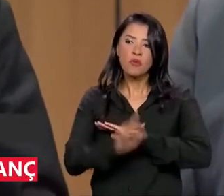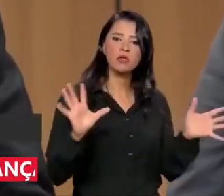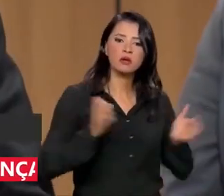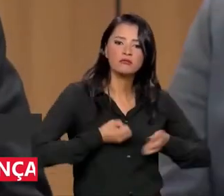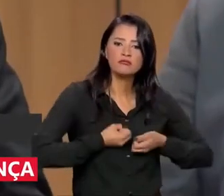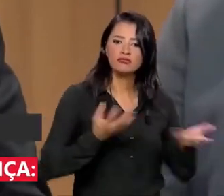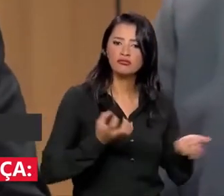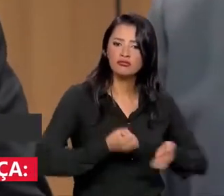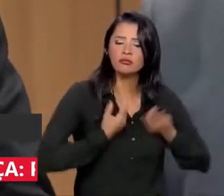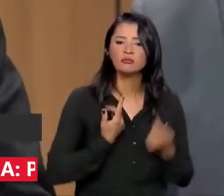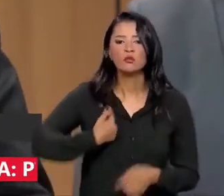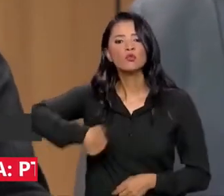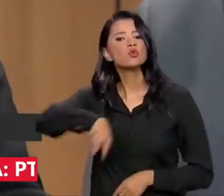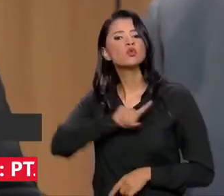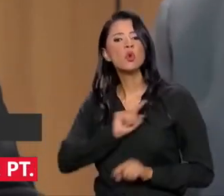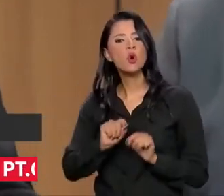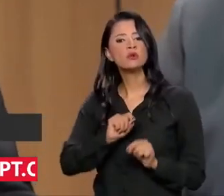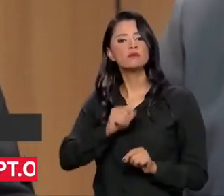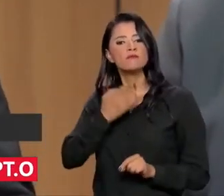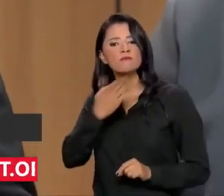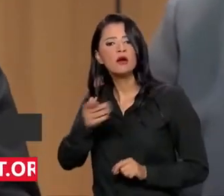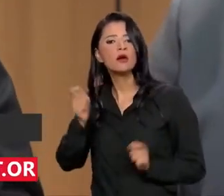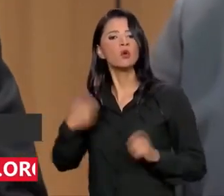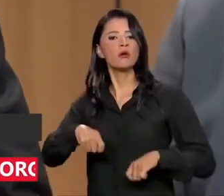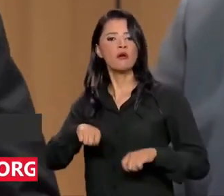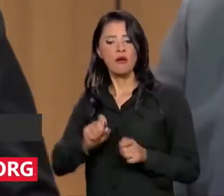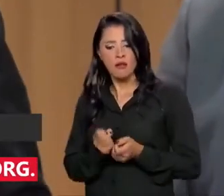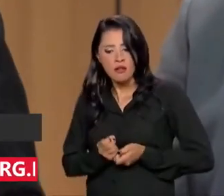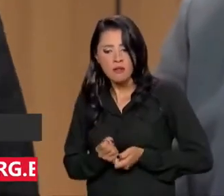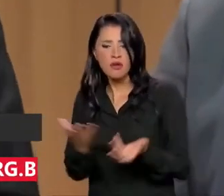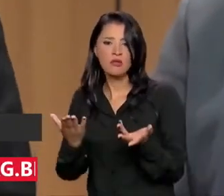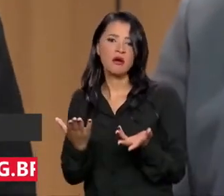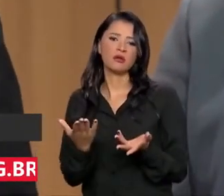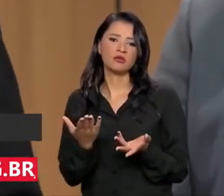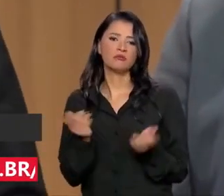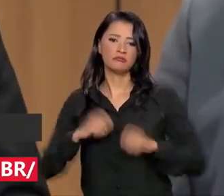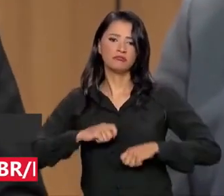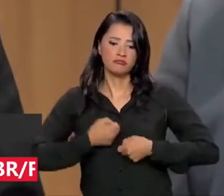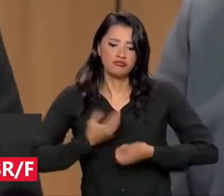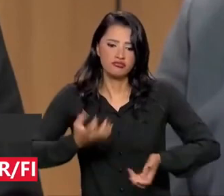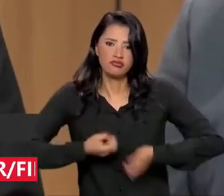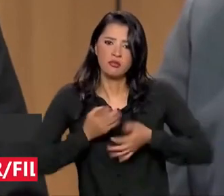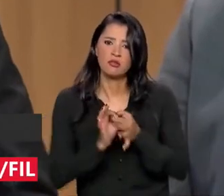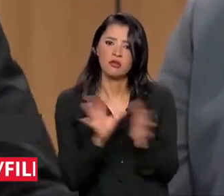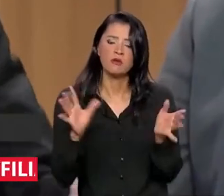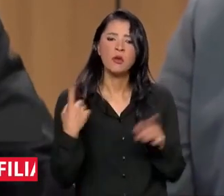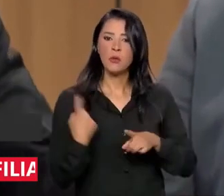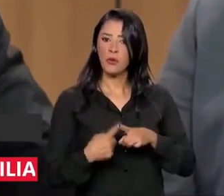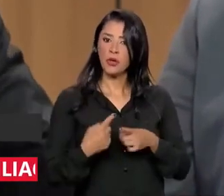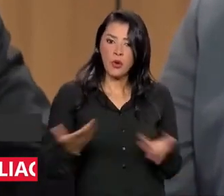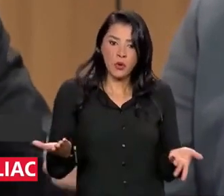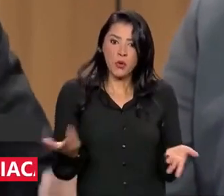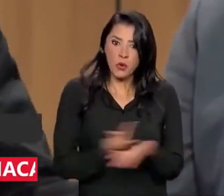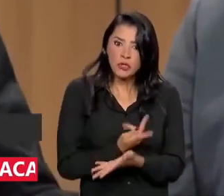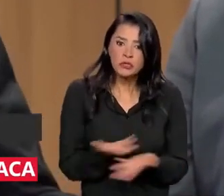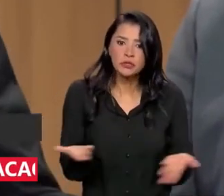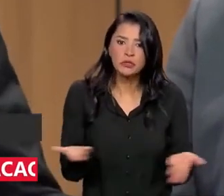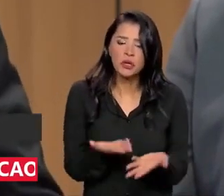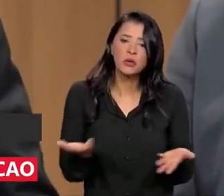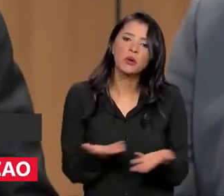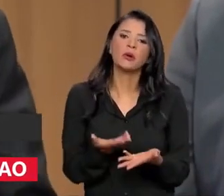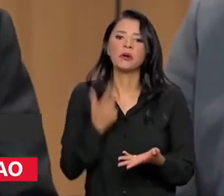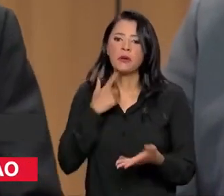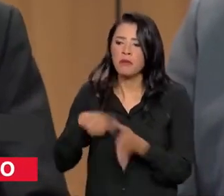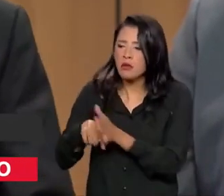nacional. Nós estamos afirmando a liberdade de expressão, porque o que está acontecendo nesse momento, pelo acurado